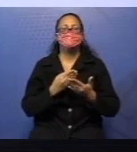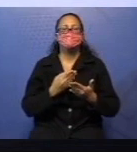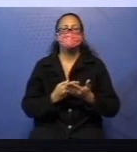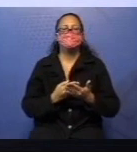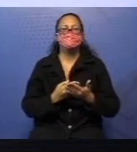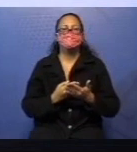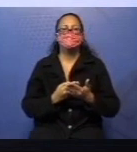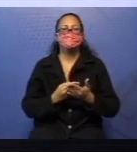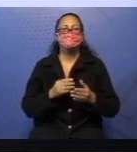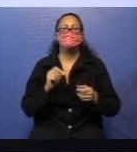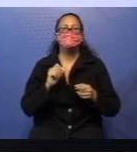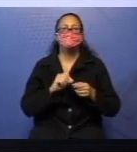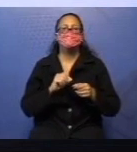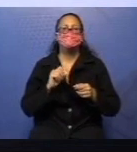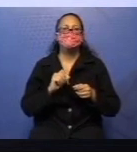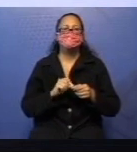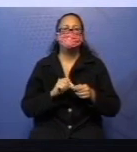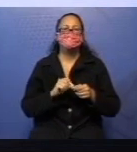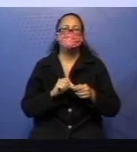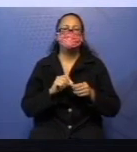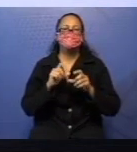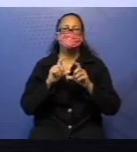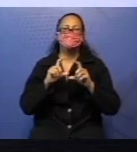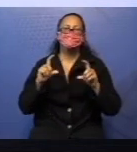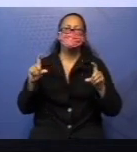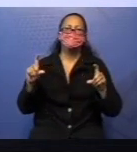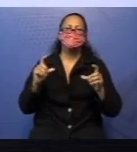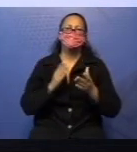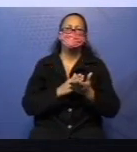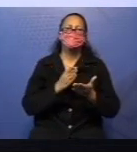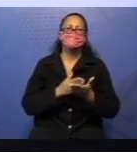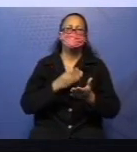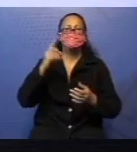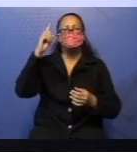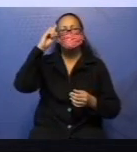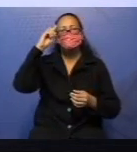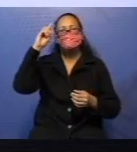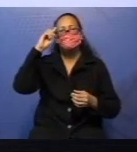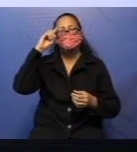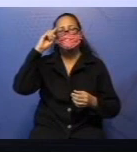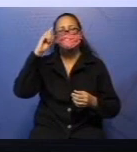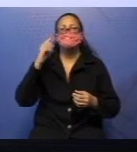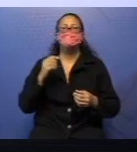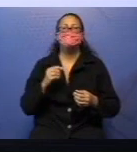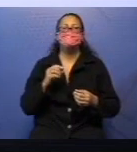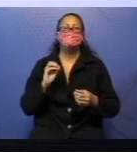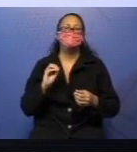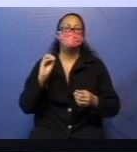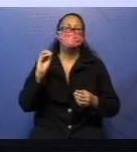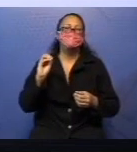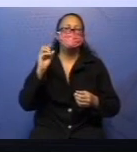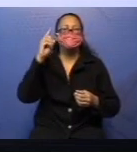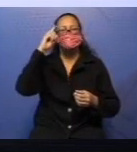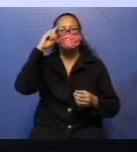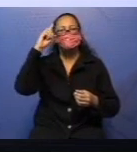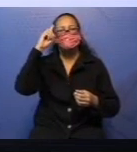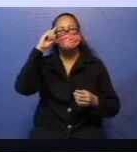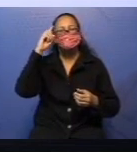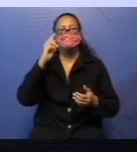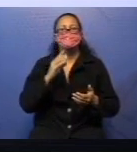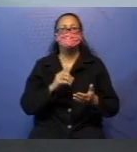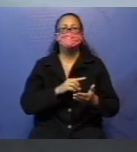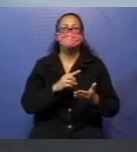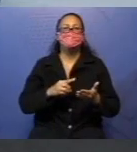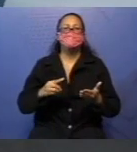cabeçalho com a data. E outra coisa também, gente, põe a data na apostila. Eu acho que eu não tenho